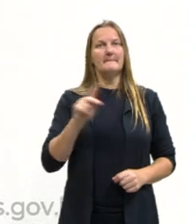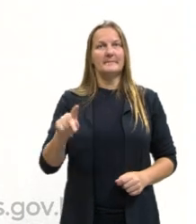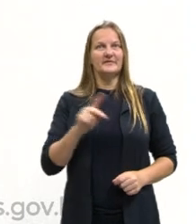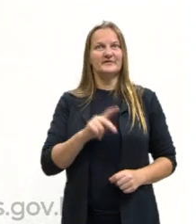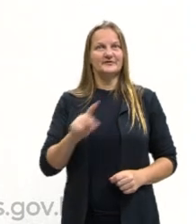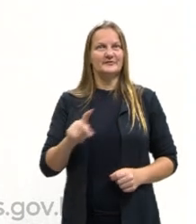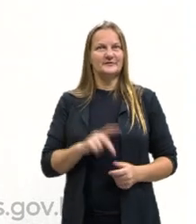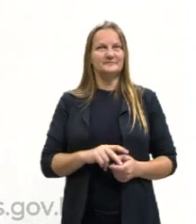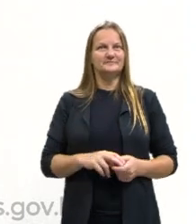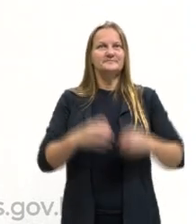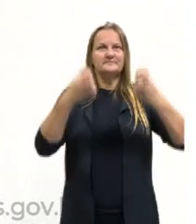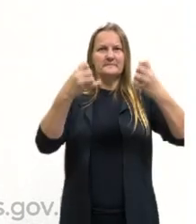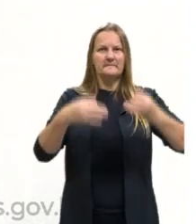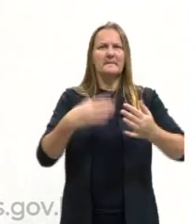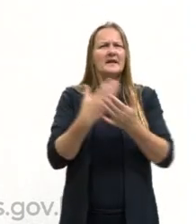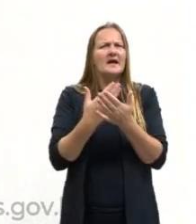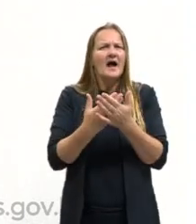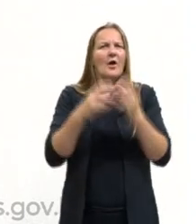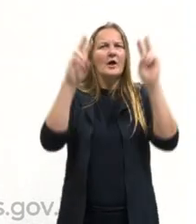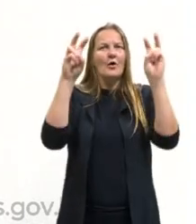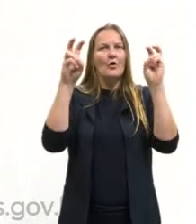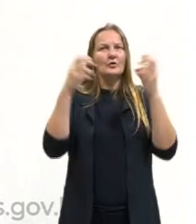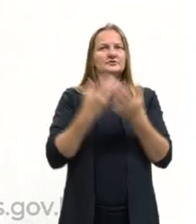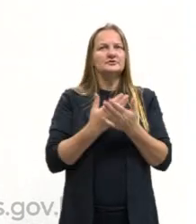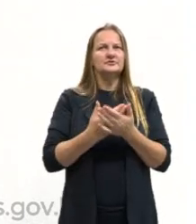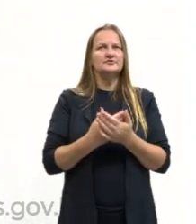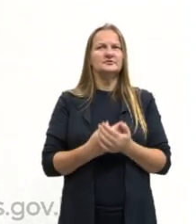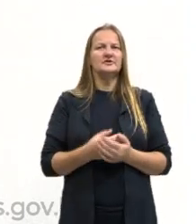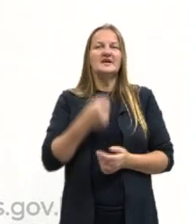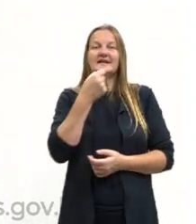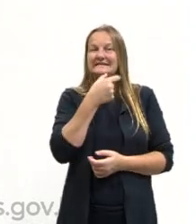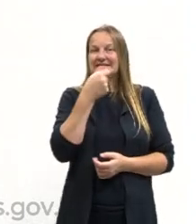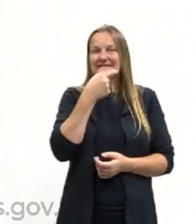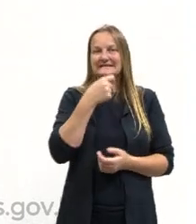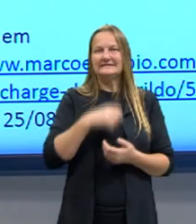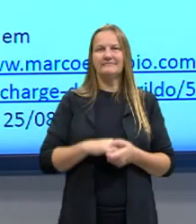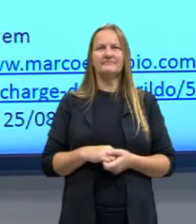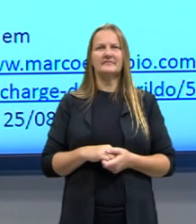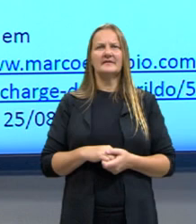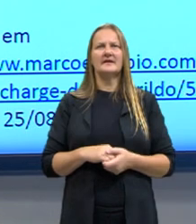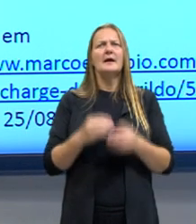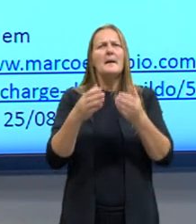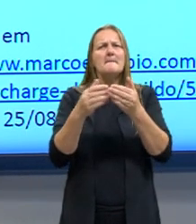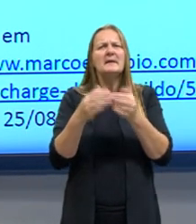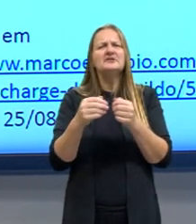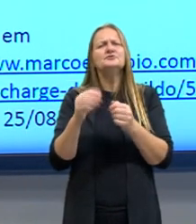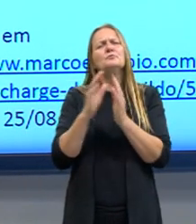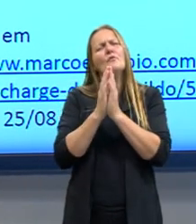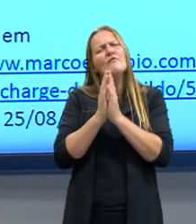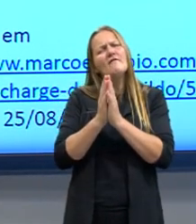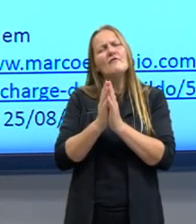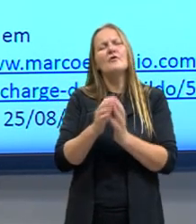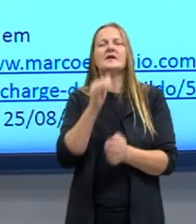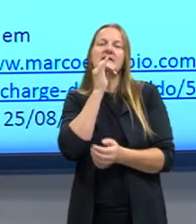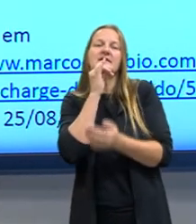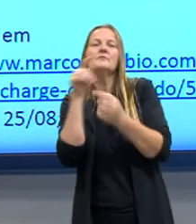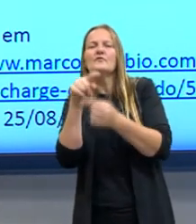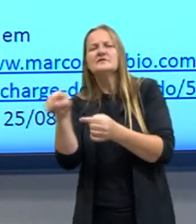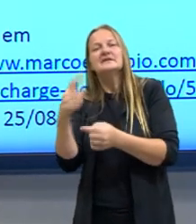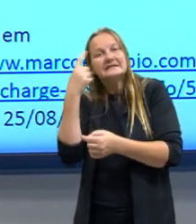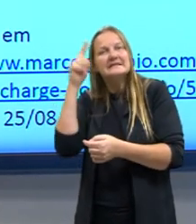a aula de hoje dela seria sobre ironia. E ela pede que os alunos deem um exemplo.